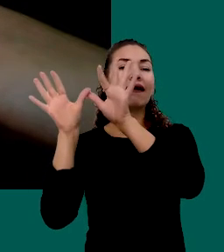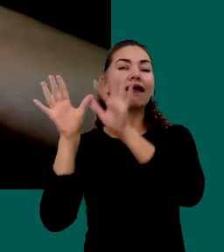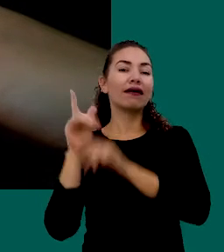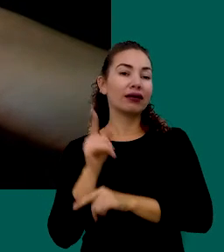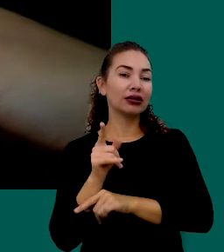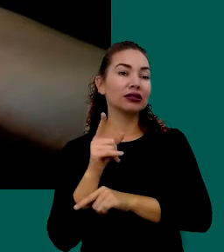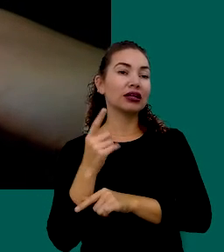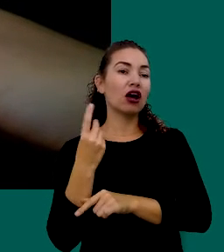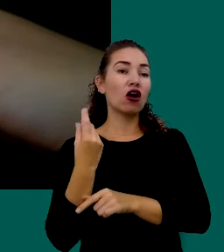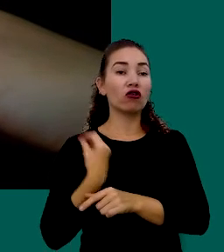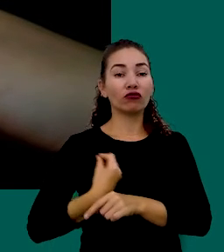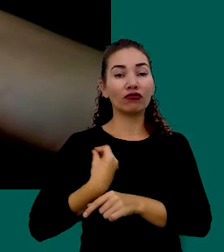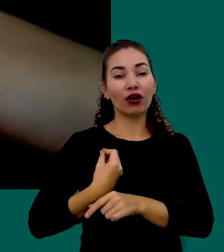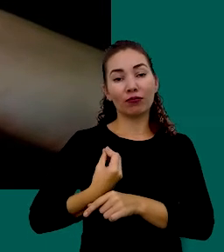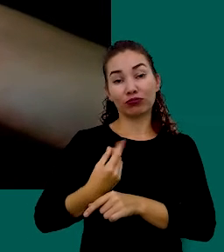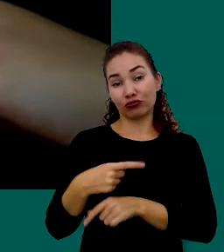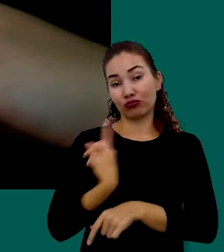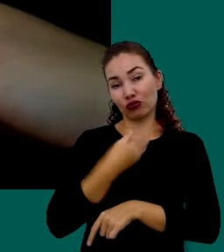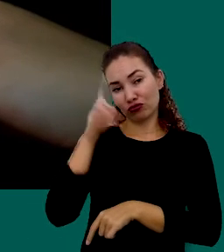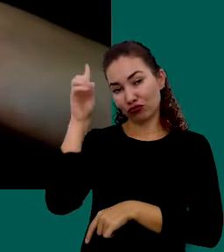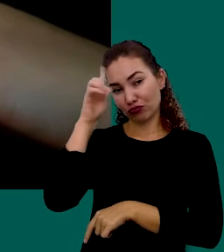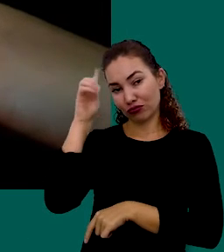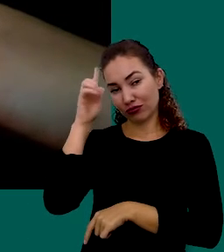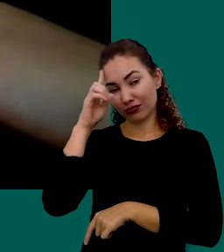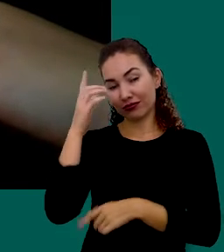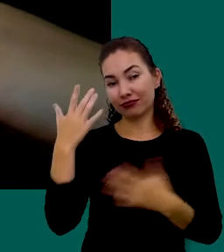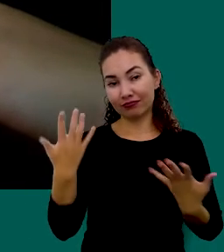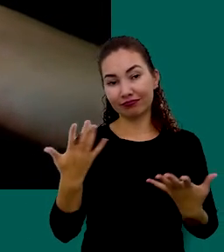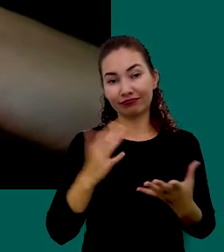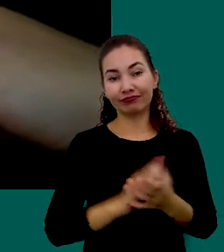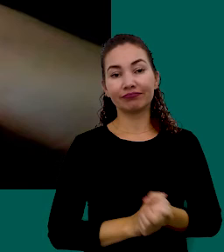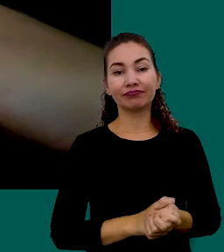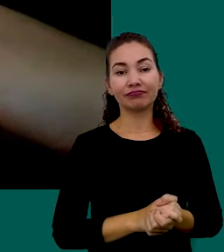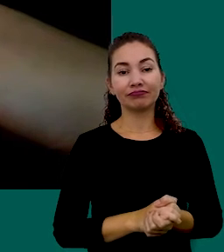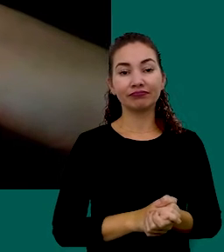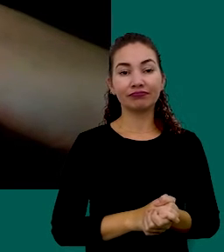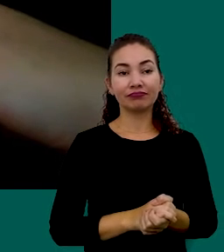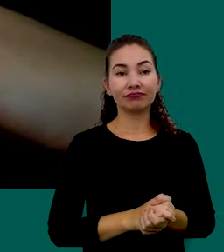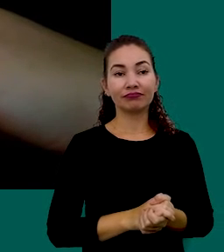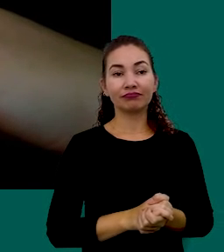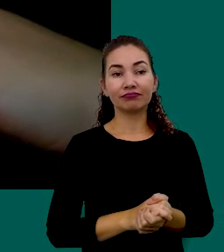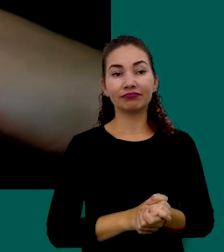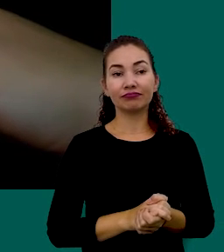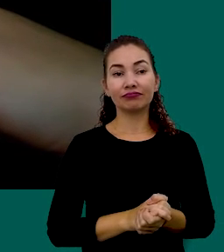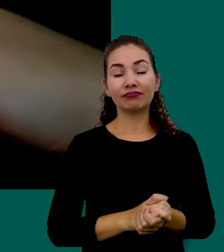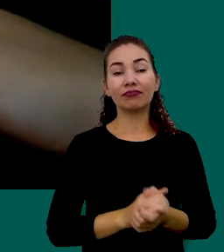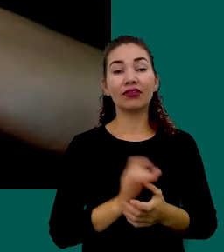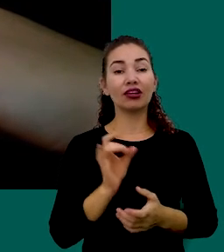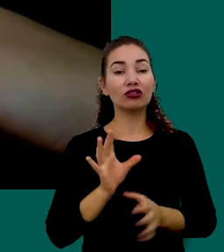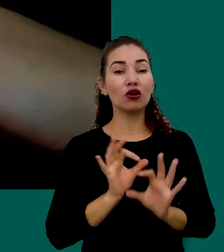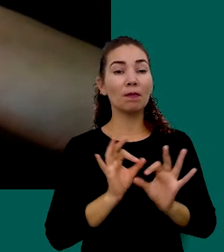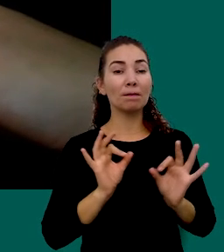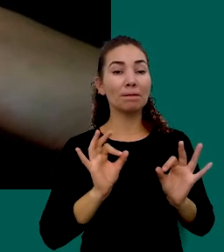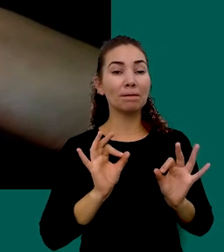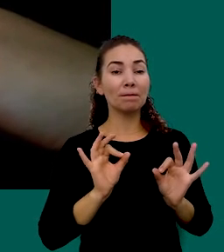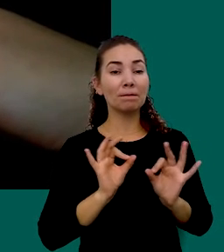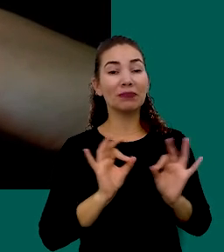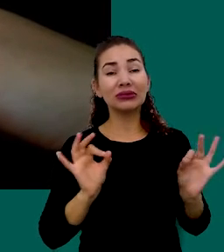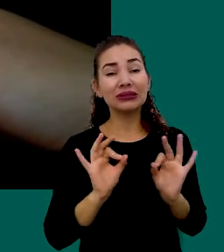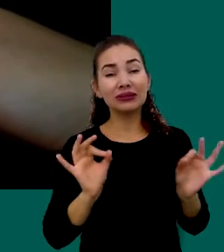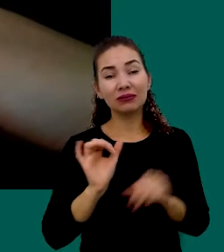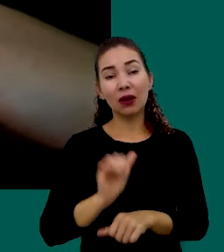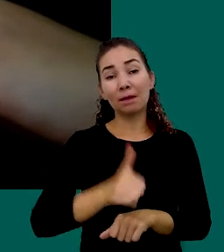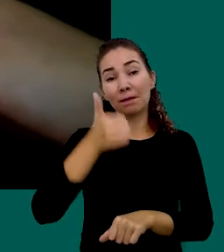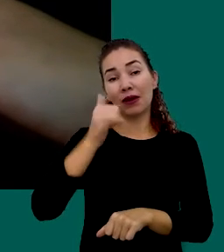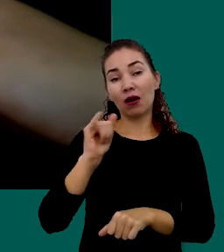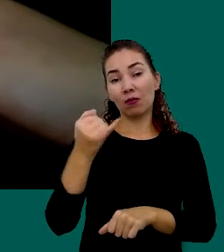vivemos No nosso Dia a dia Então Seria melhor Simplesmente Aproveitar O dia